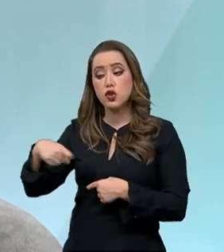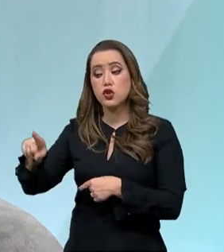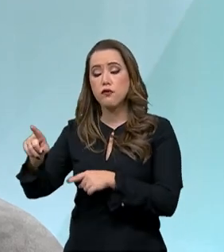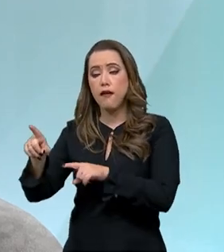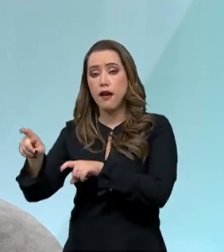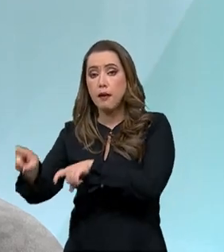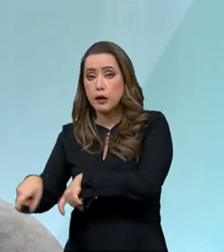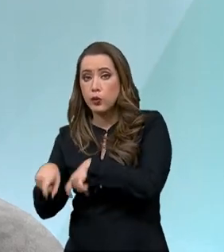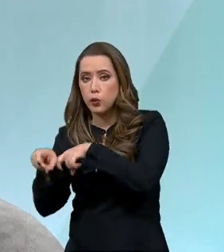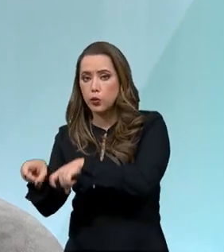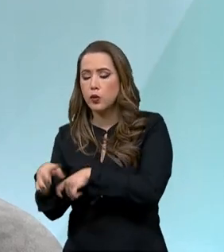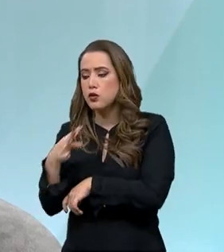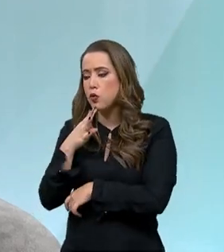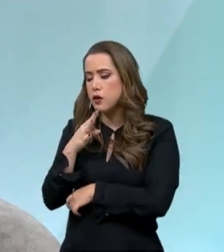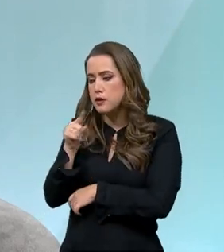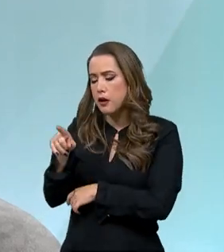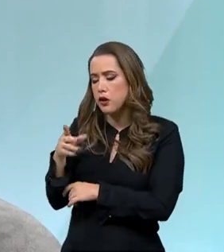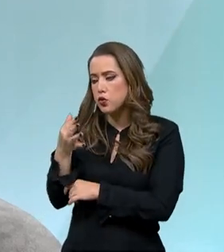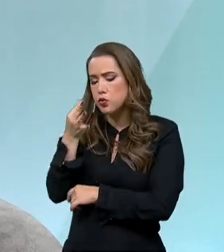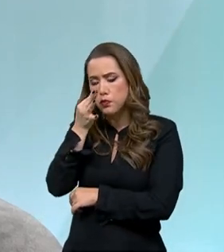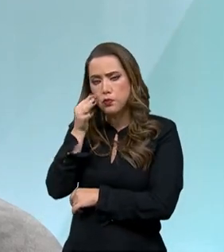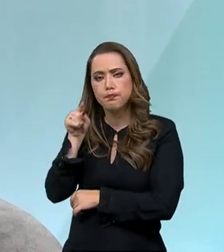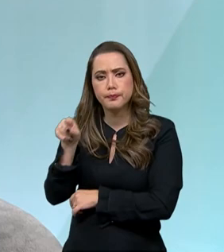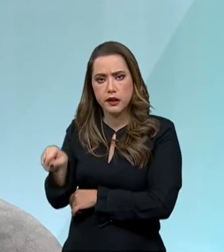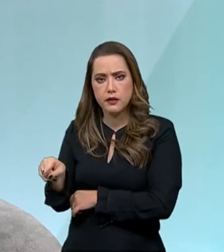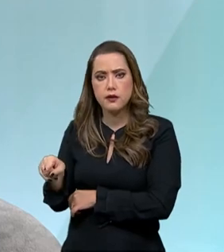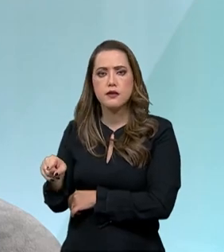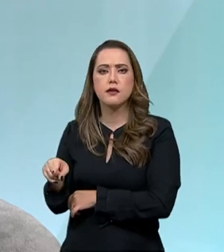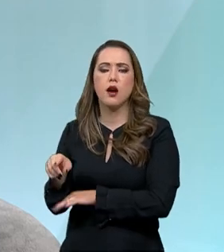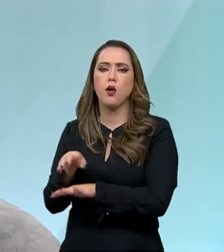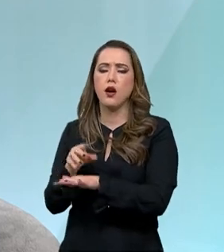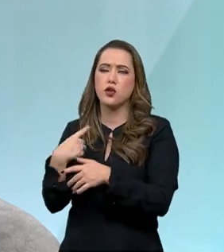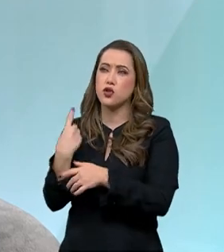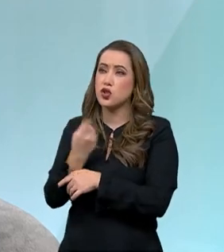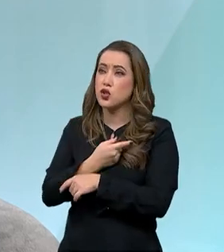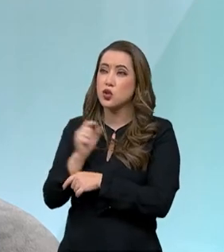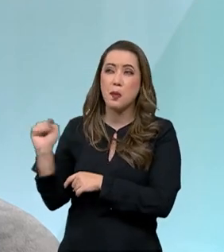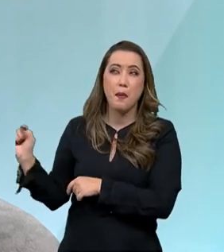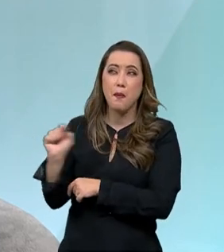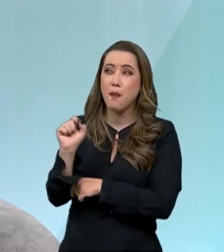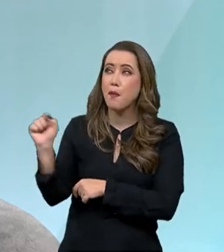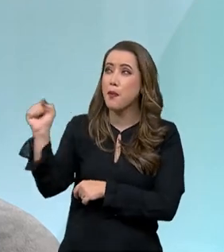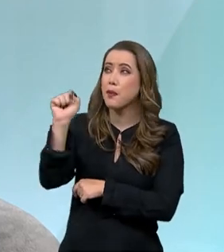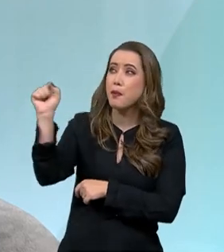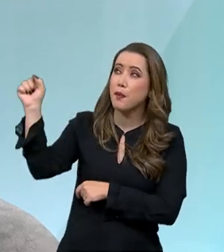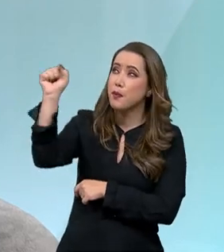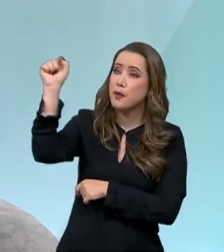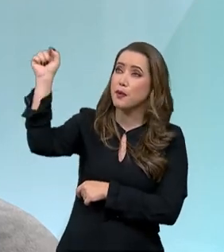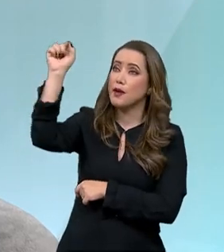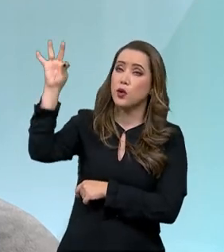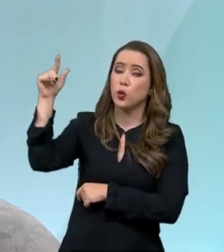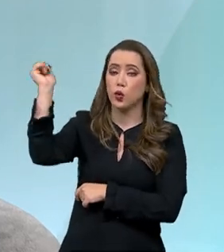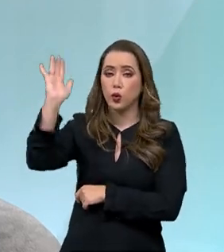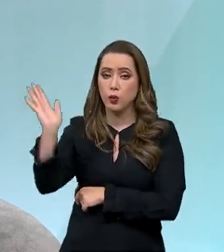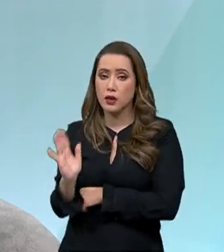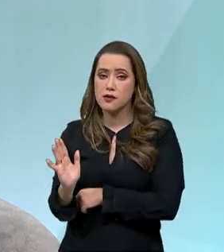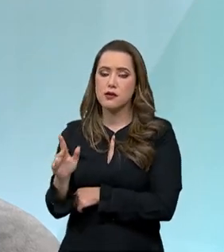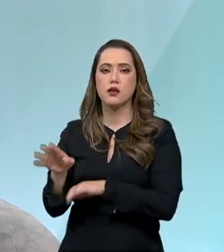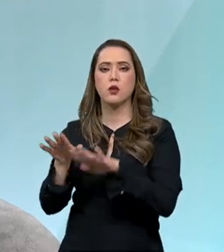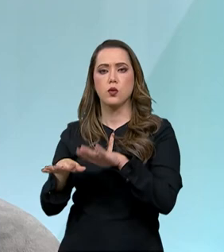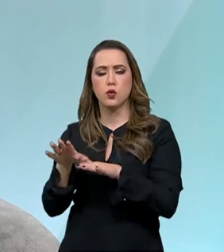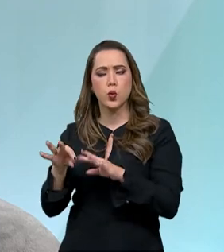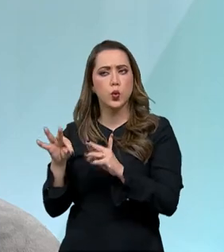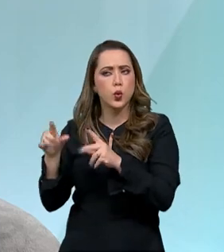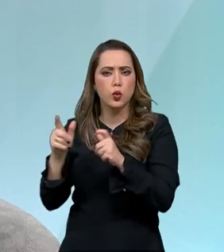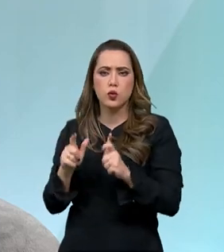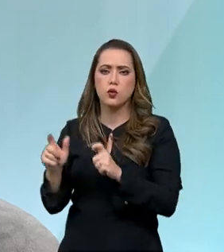para trás. Como eu disse, nós temos uma capilaridade muito grande no território brasileiro, e como você colocou, estamos presentes